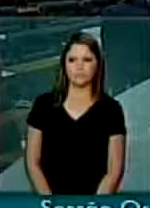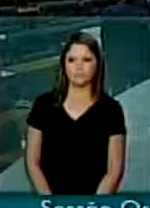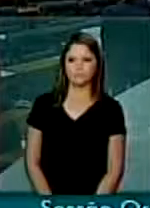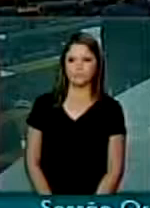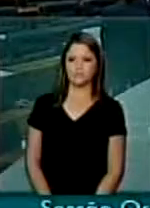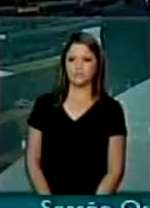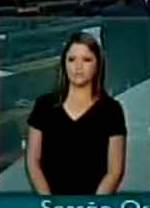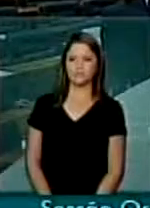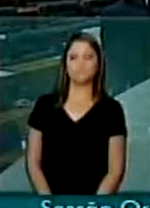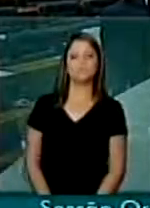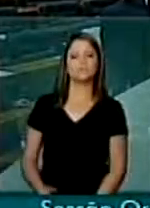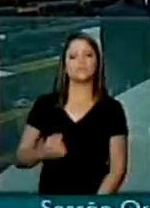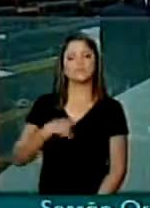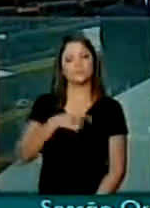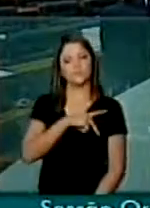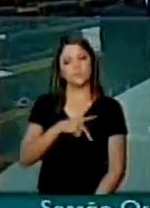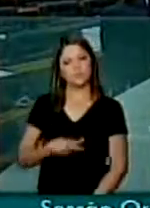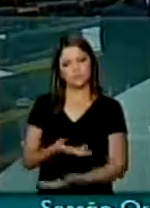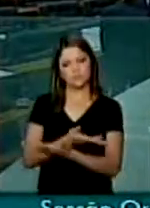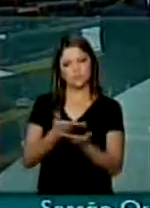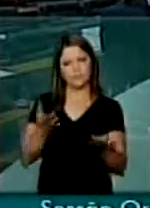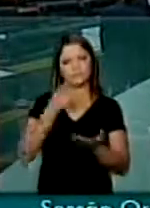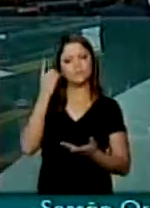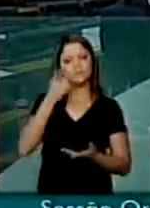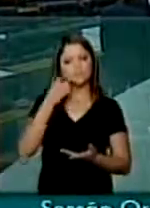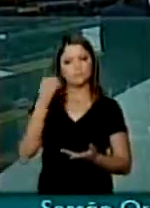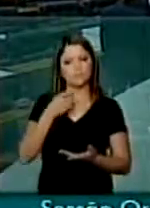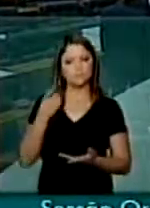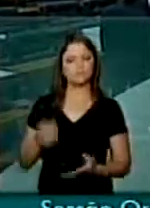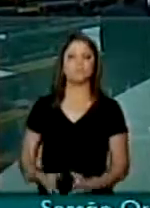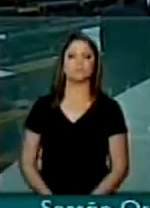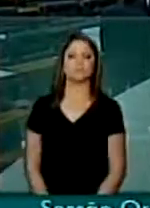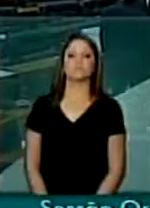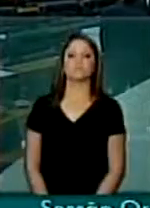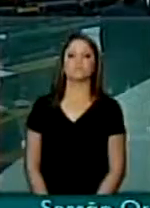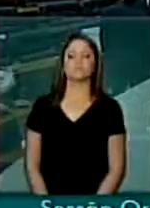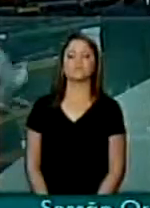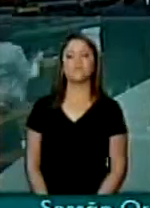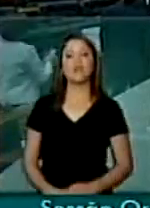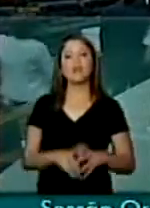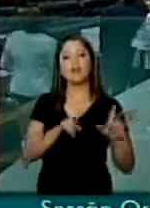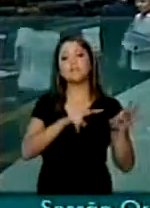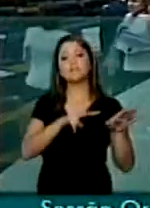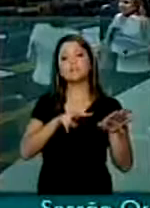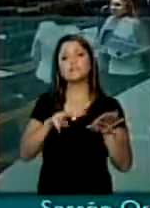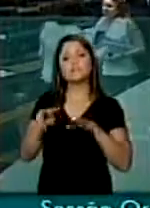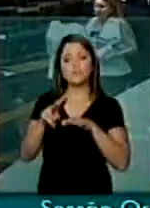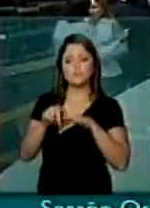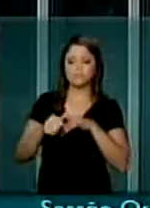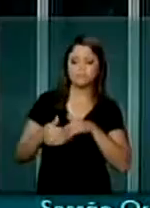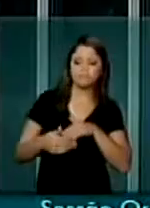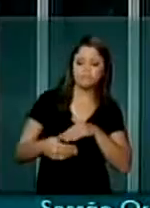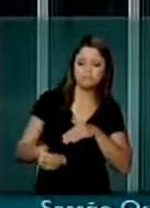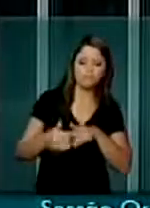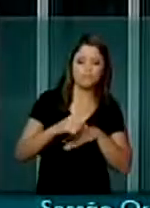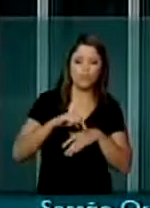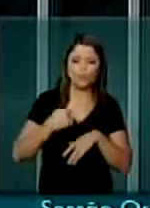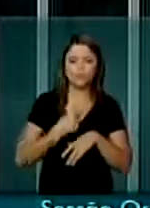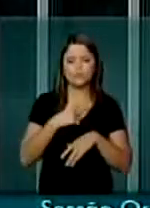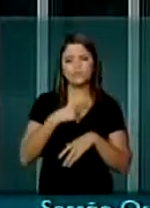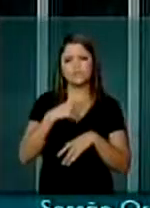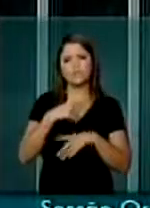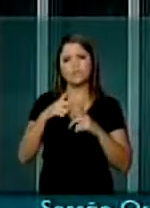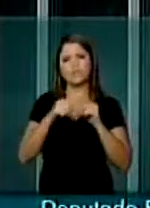Senhor presidente, senhores deputados, senhoras e deputadas, na semana que passou nós tivemos em